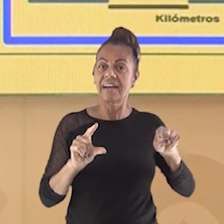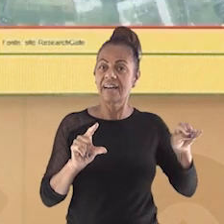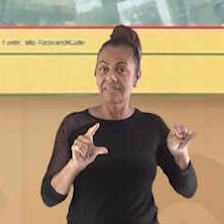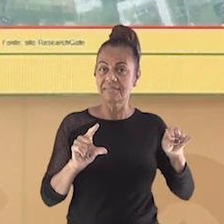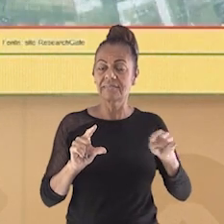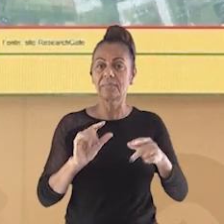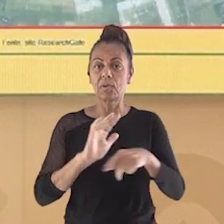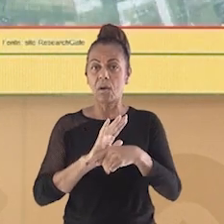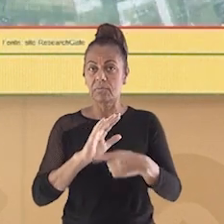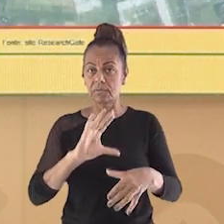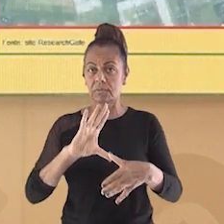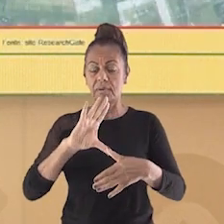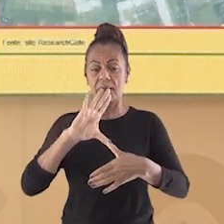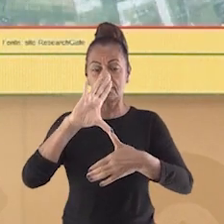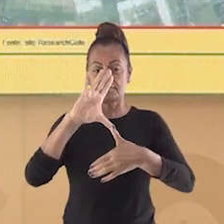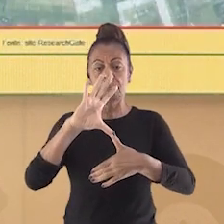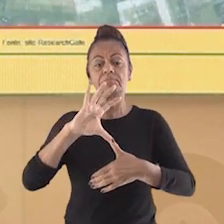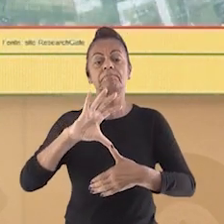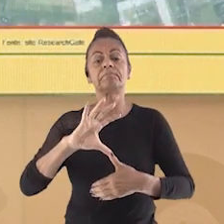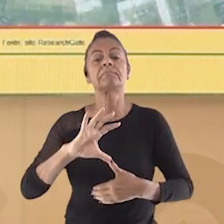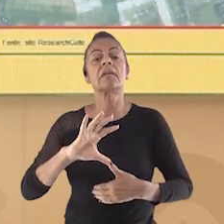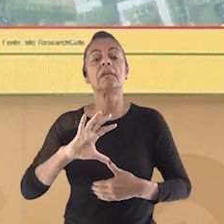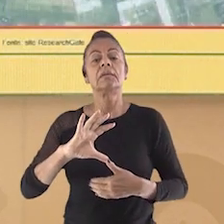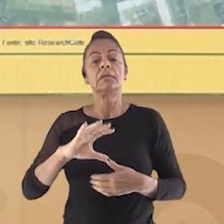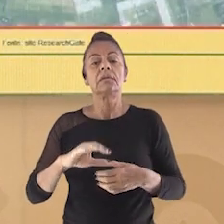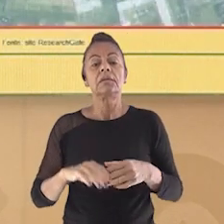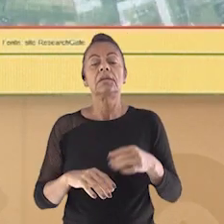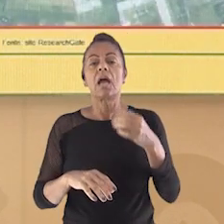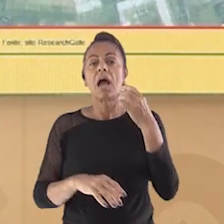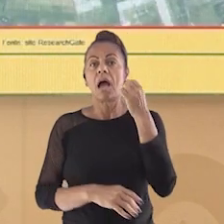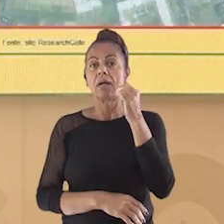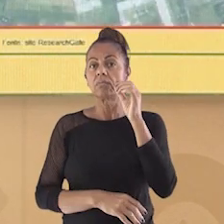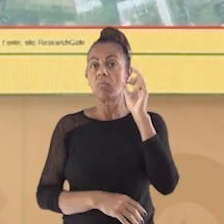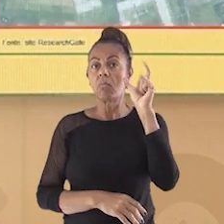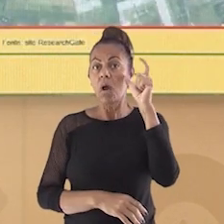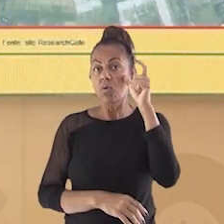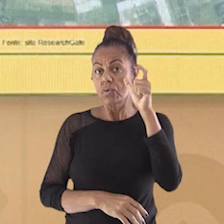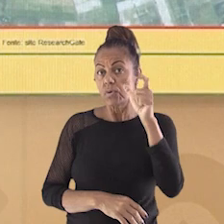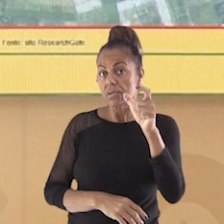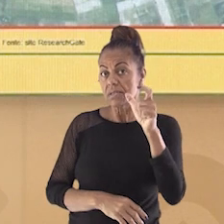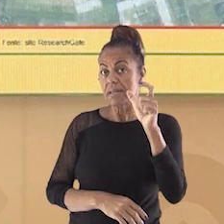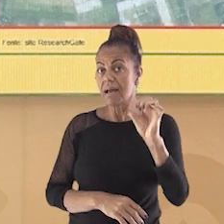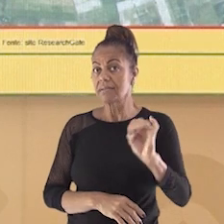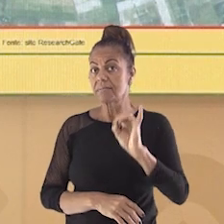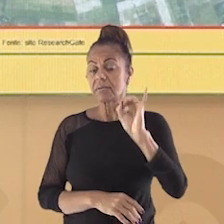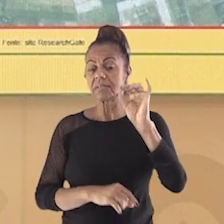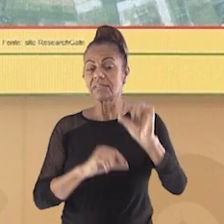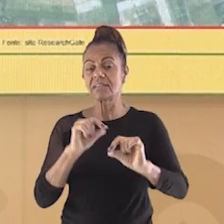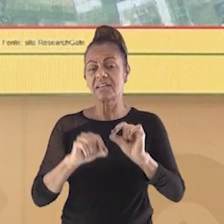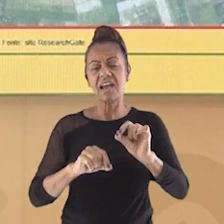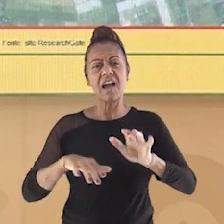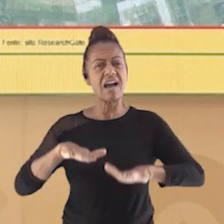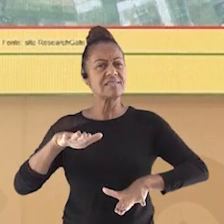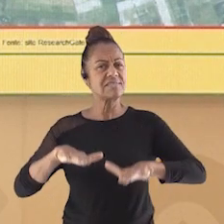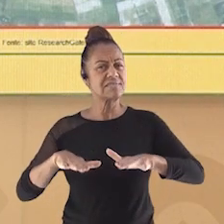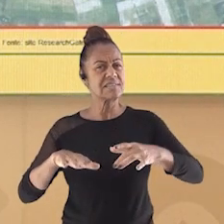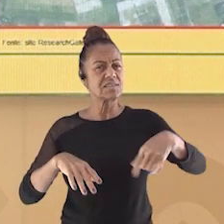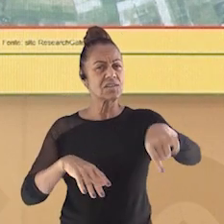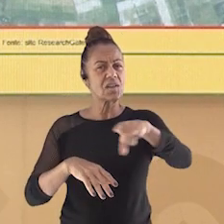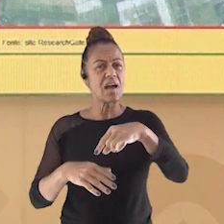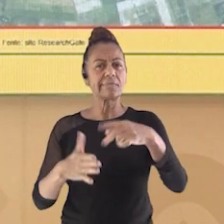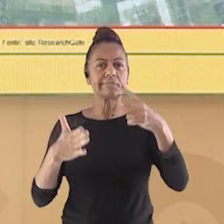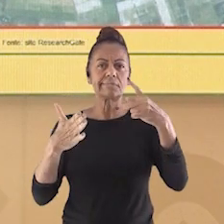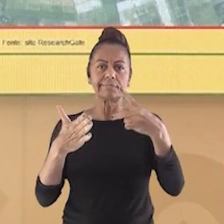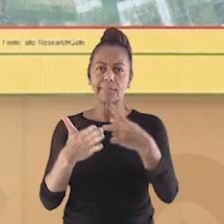E uma curiosidade importante é que muitas vezes nós erramos ao falar sobre a escala.